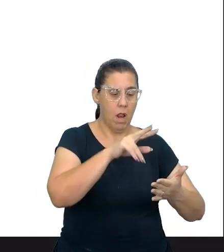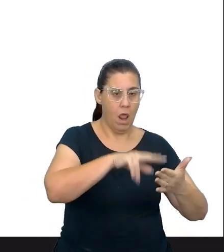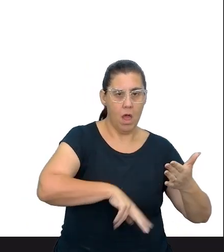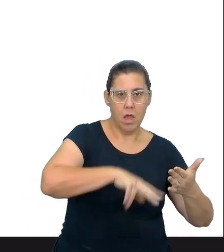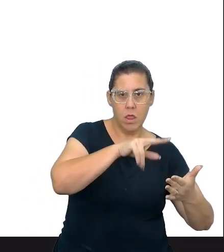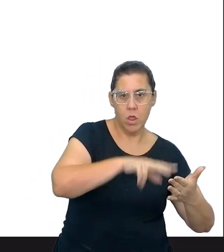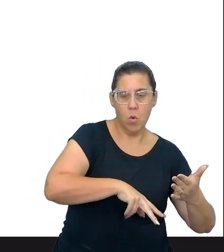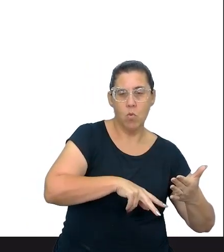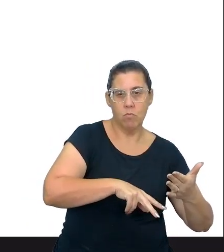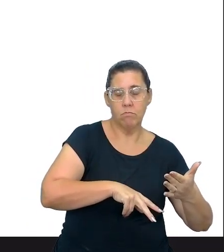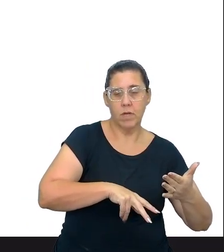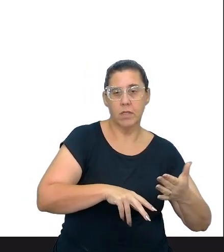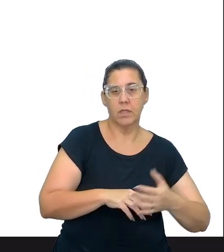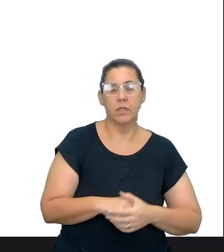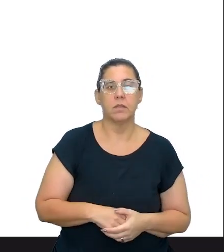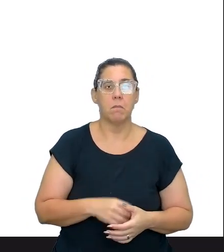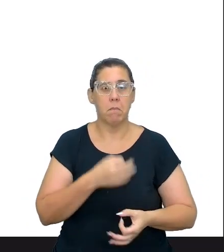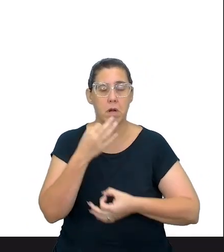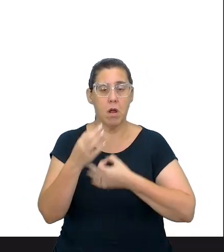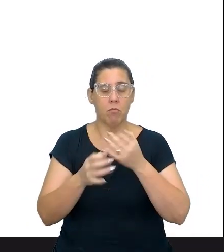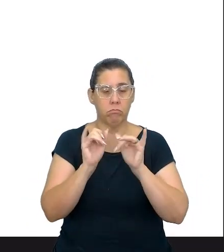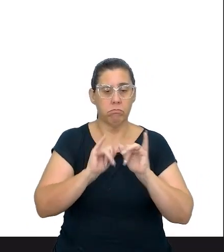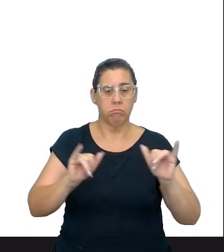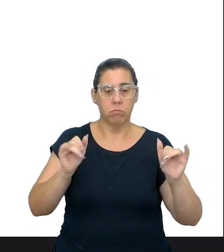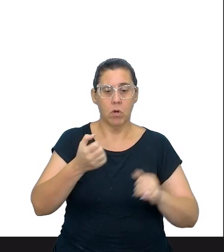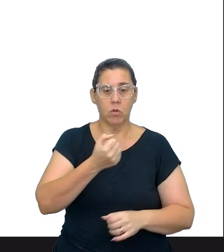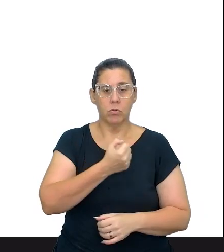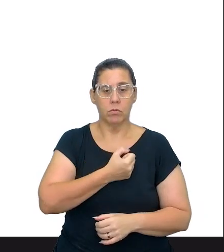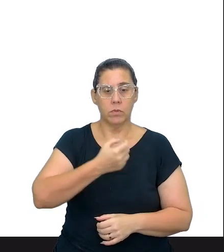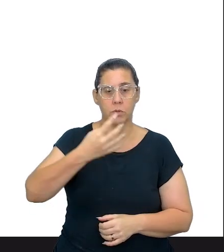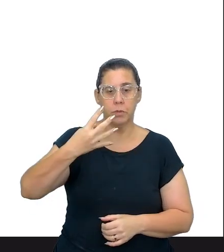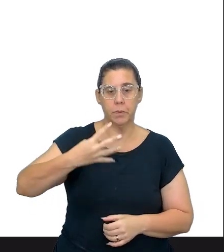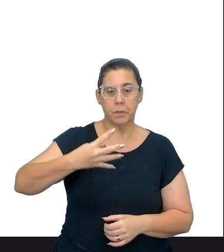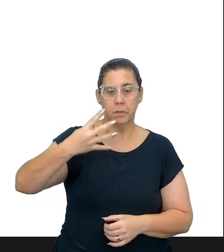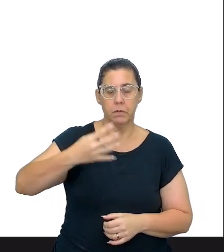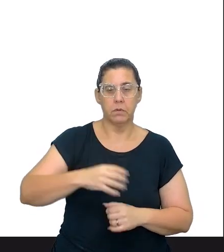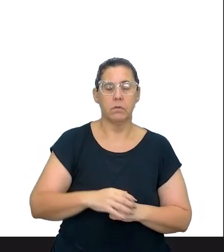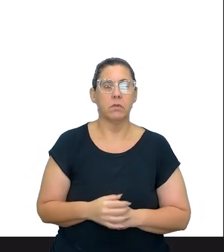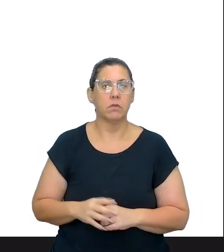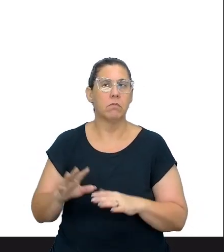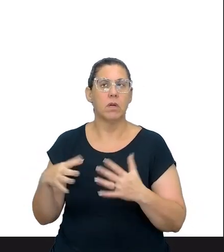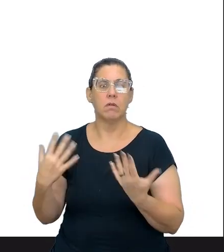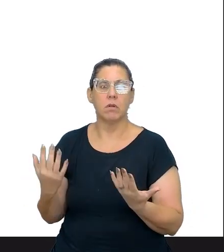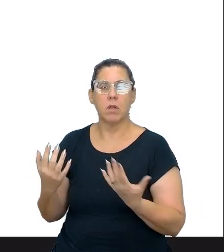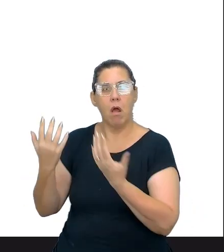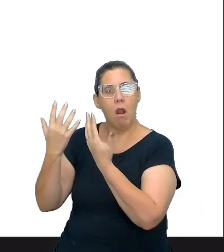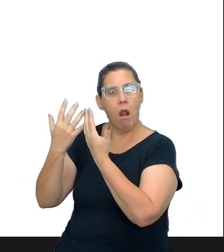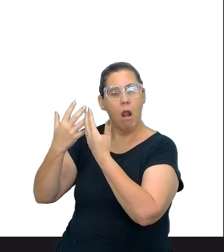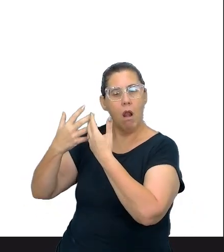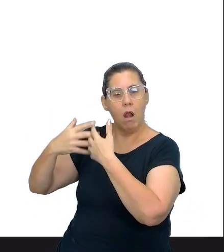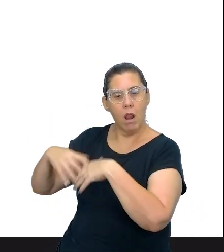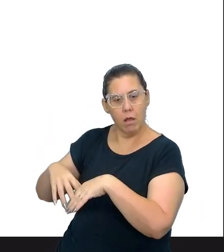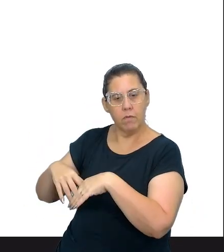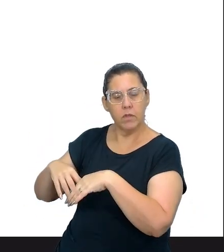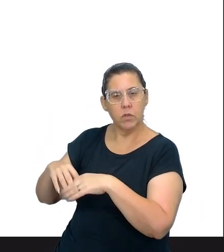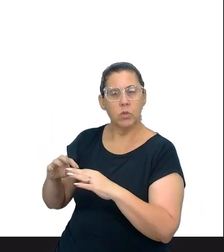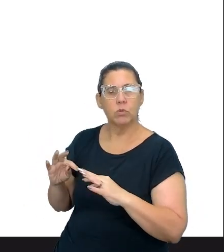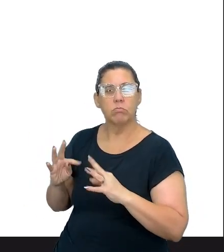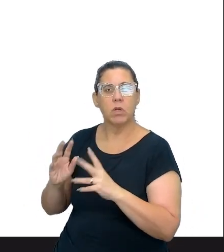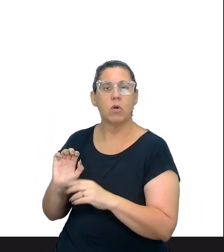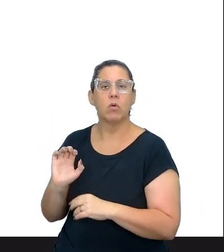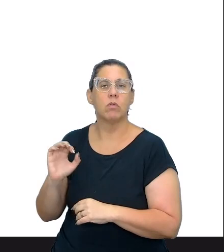crítica de manchetes, né? Já na aula 4, qual que era a proposta? A reflexão dos efeitos